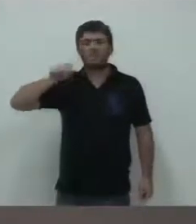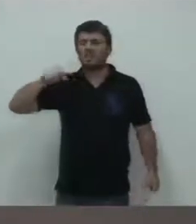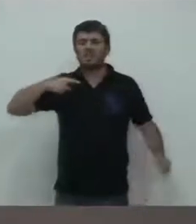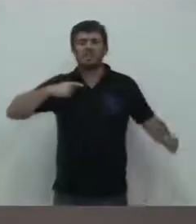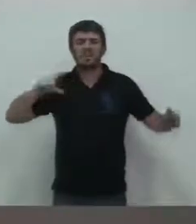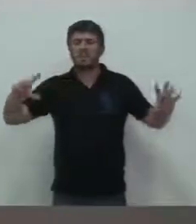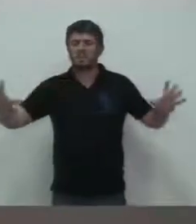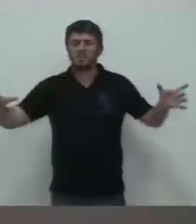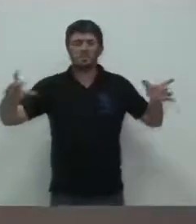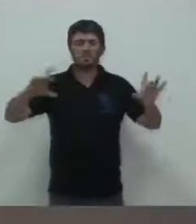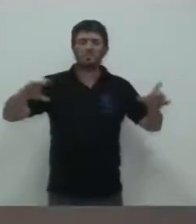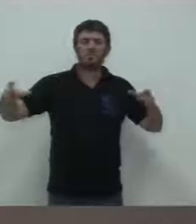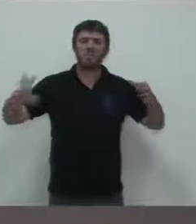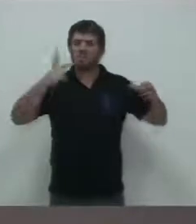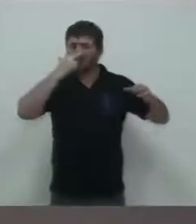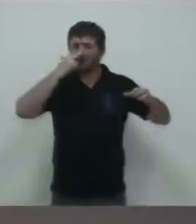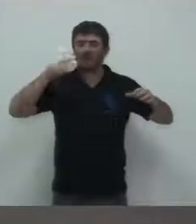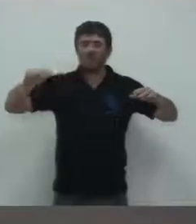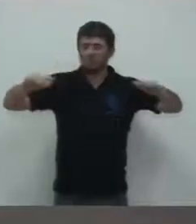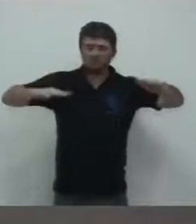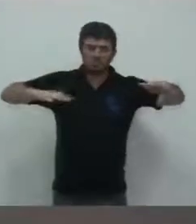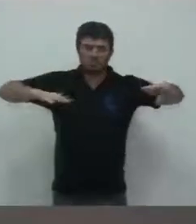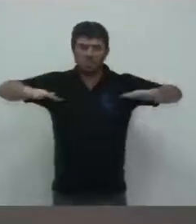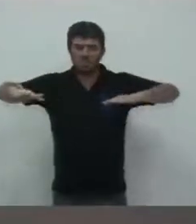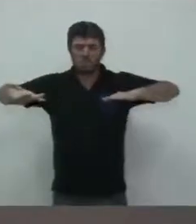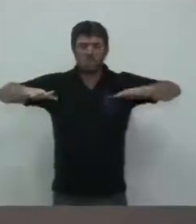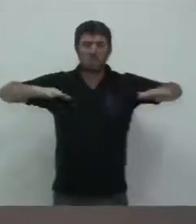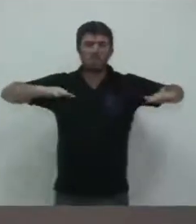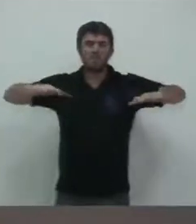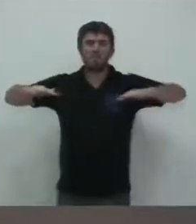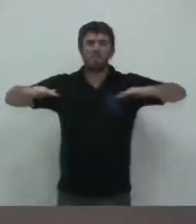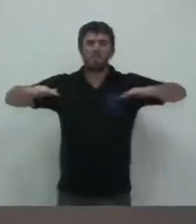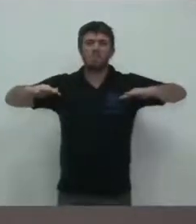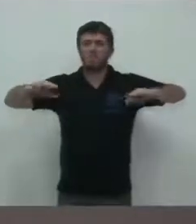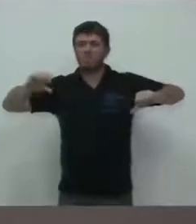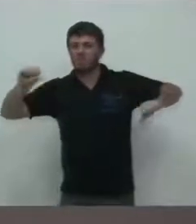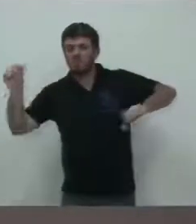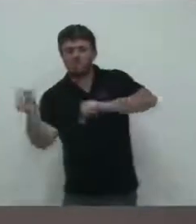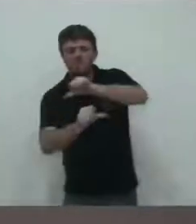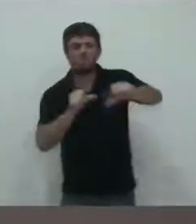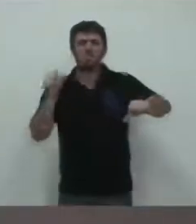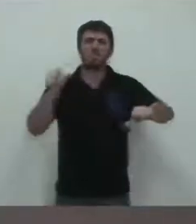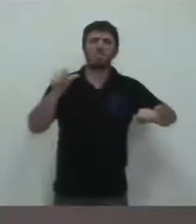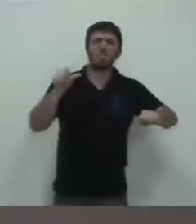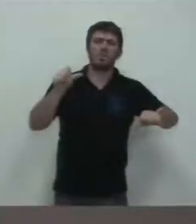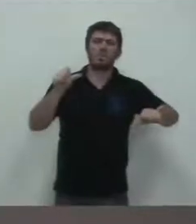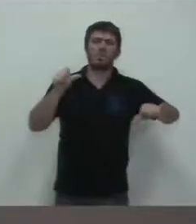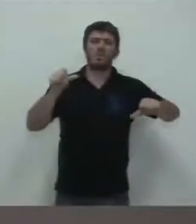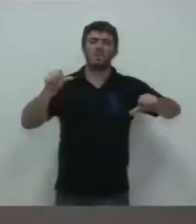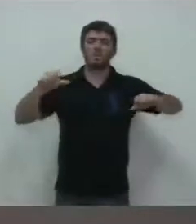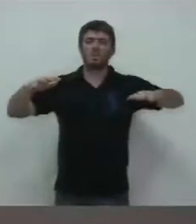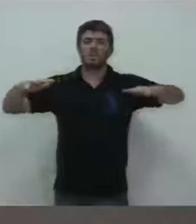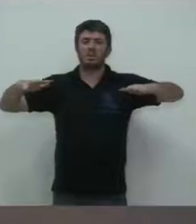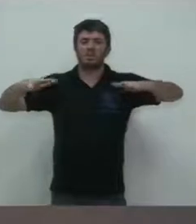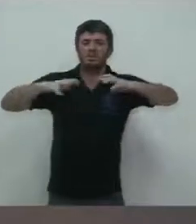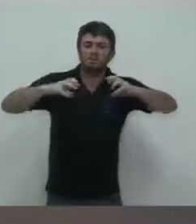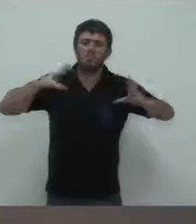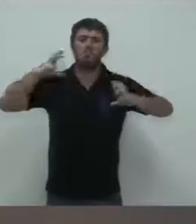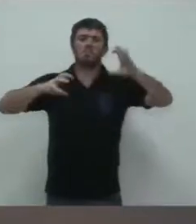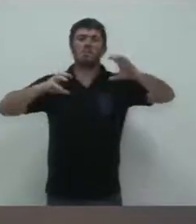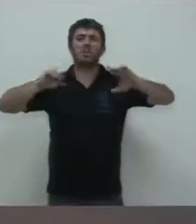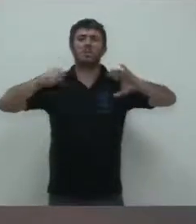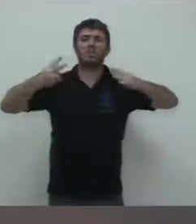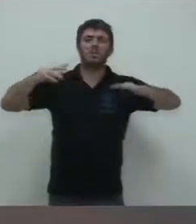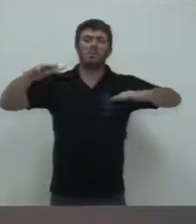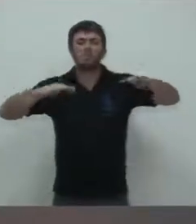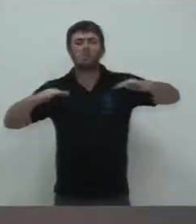pessoas para fazer esse jogo, né? De mudar de lado. Fazer esse... Primeiro, eu já disse muito claro